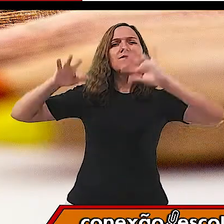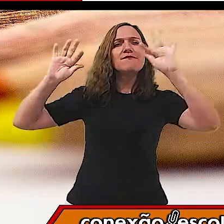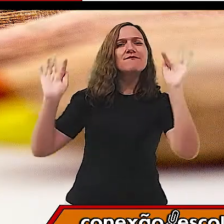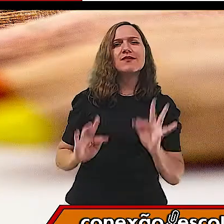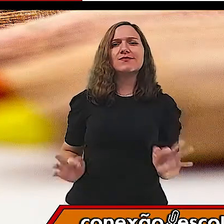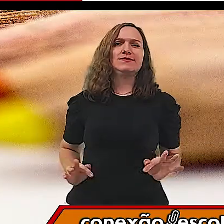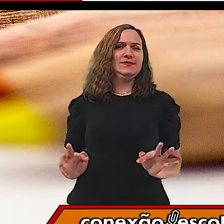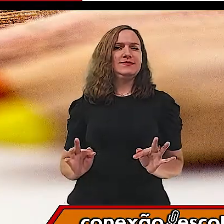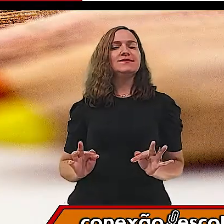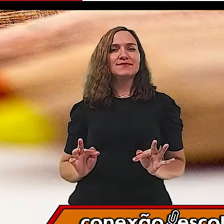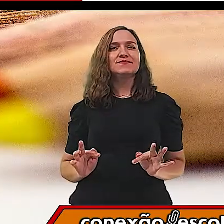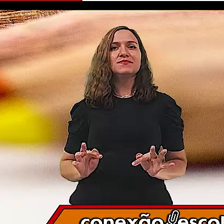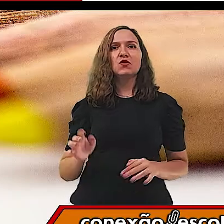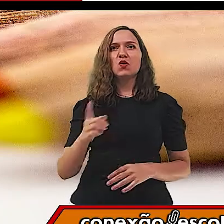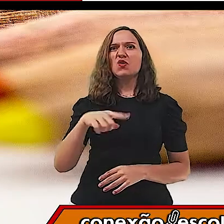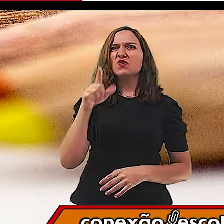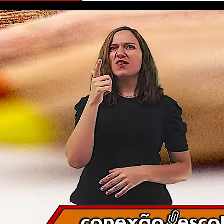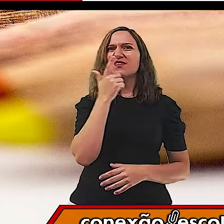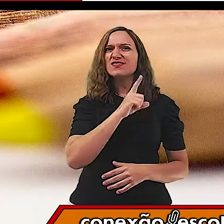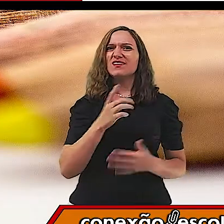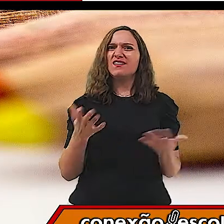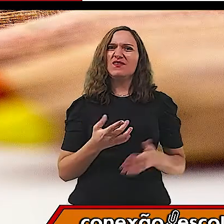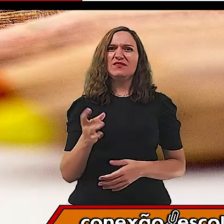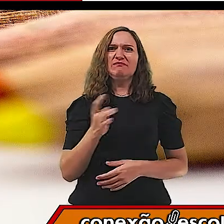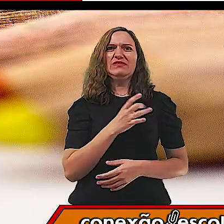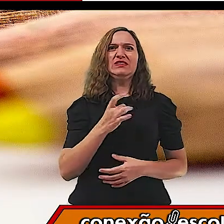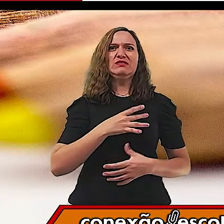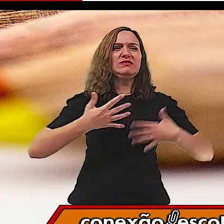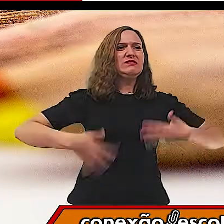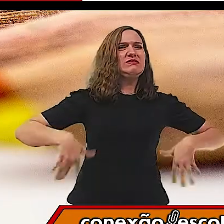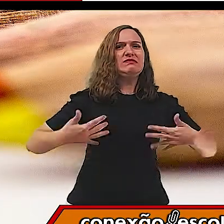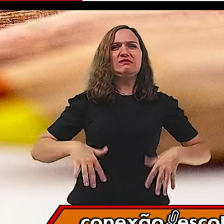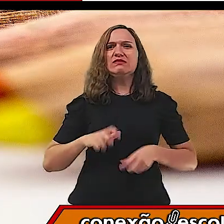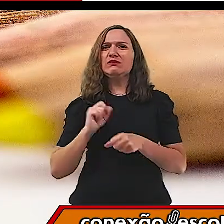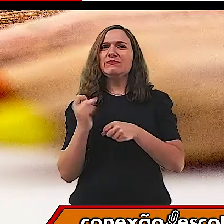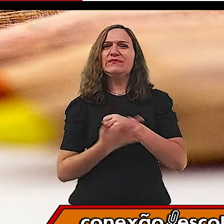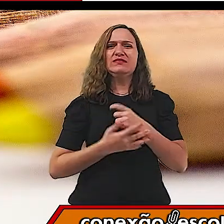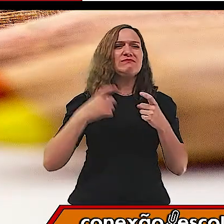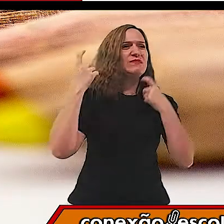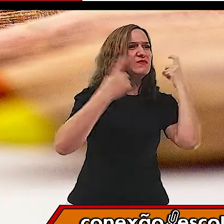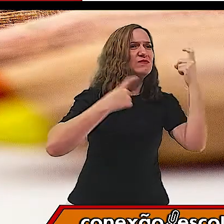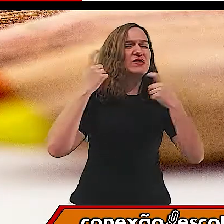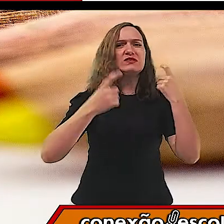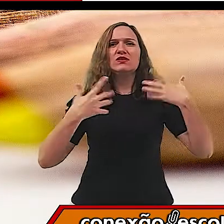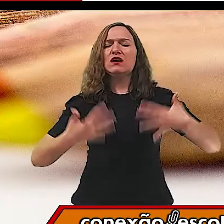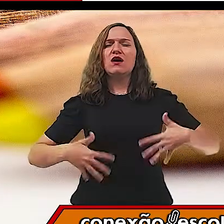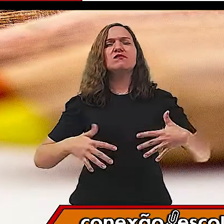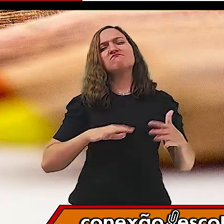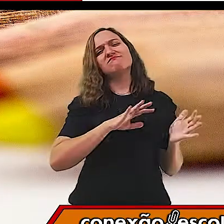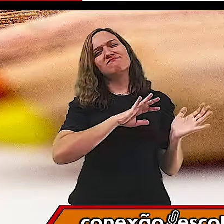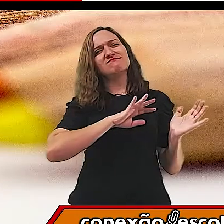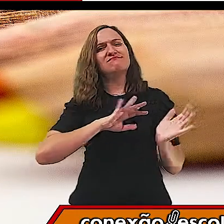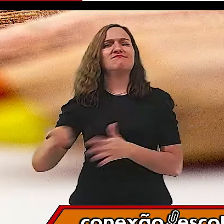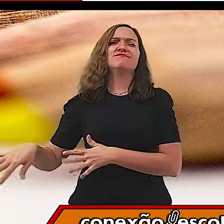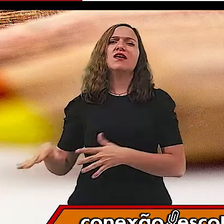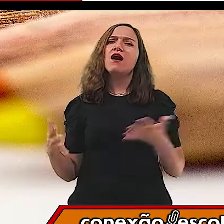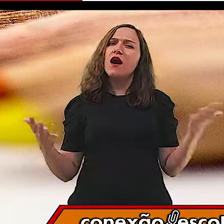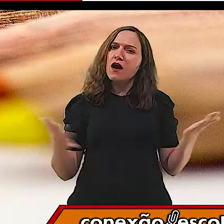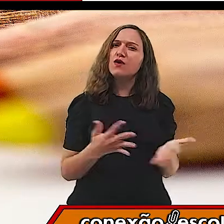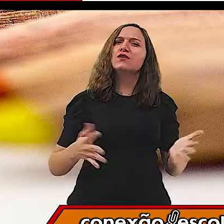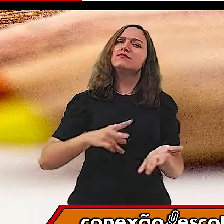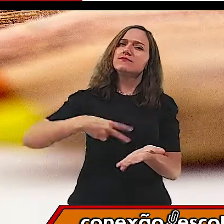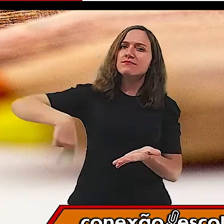extravasar esse medo que está lá dentro por causa da pandemia, essa preocupação, agora é momento de se soltar.